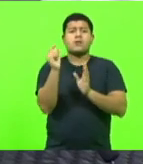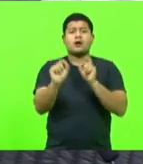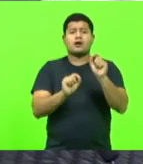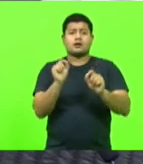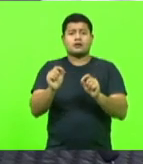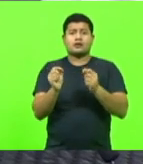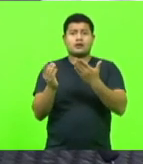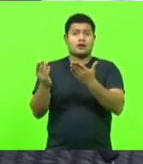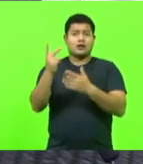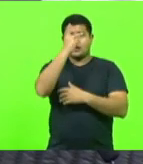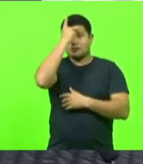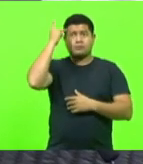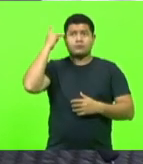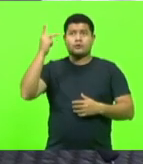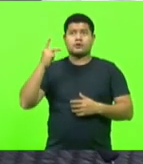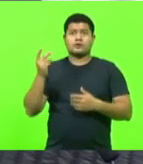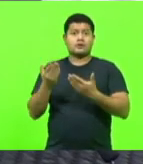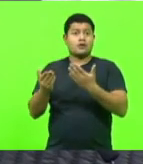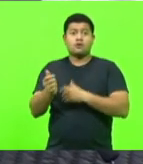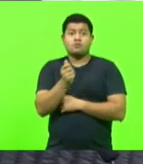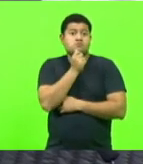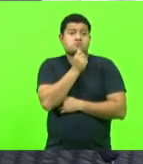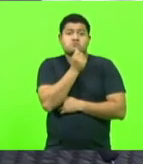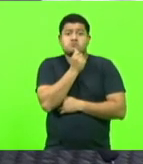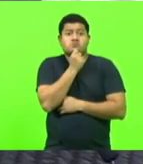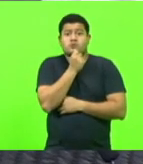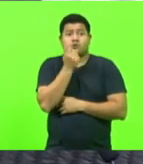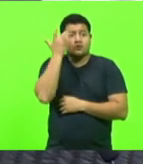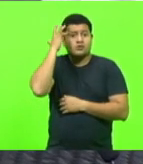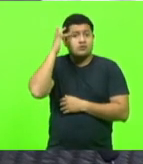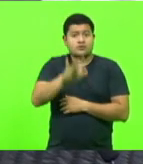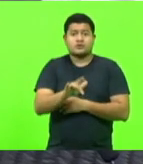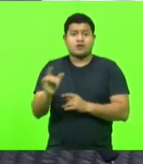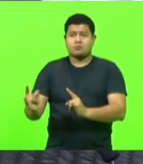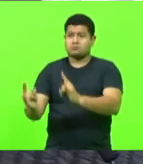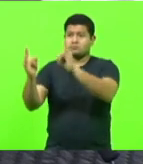pessoas desconhecerem a existência do prédio.